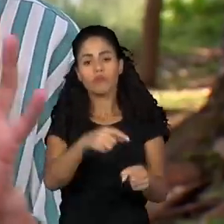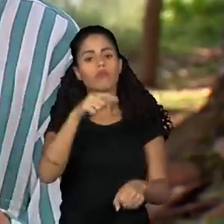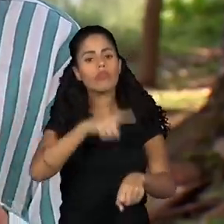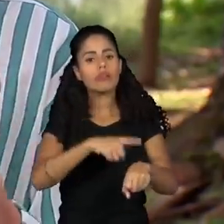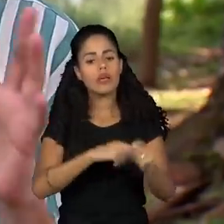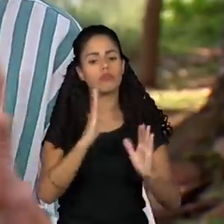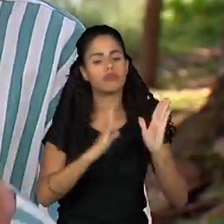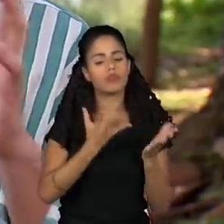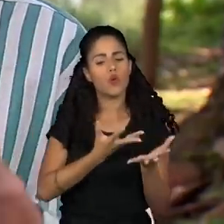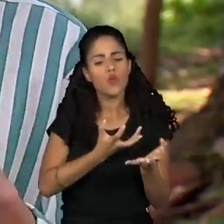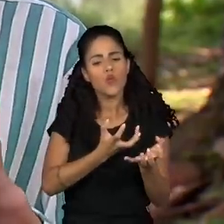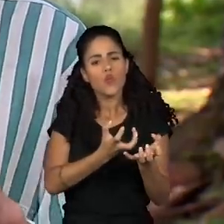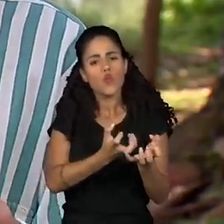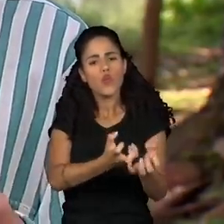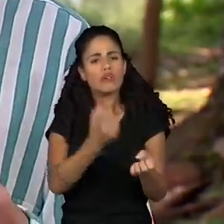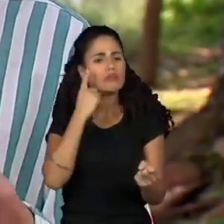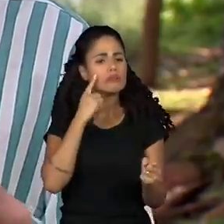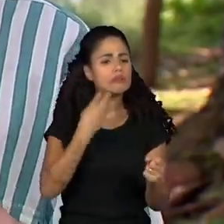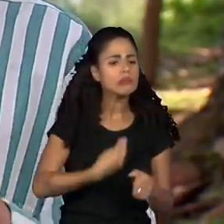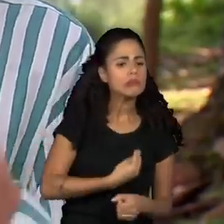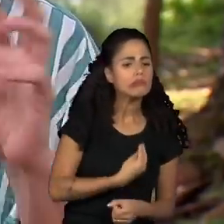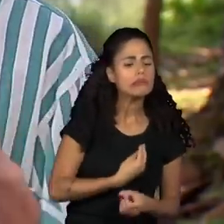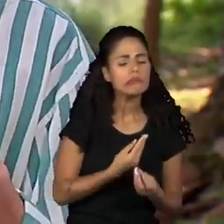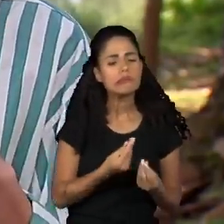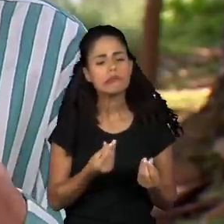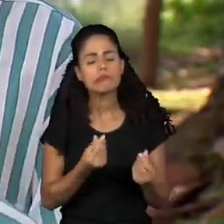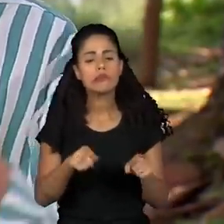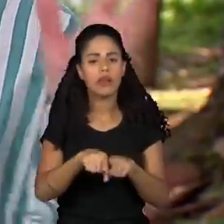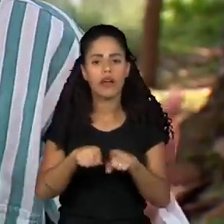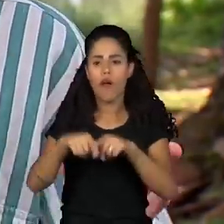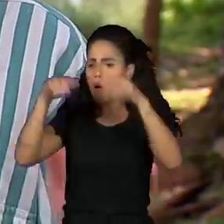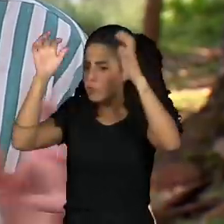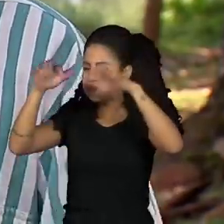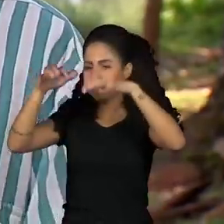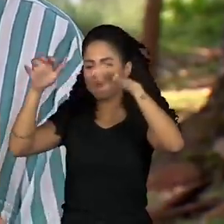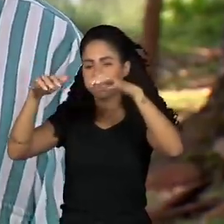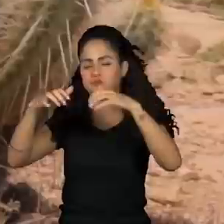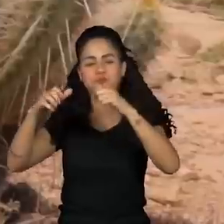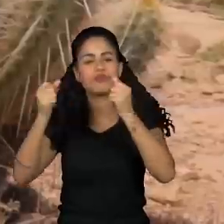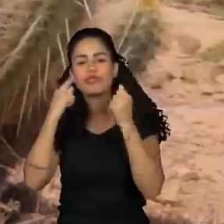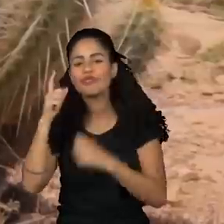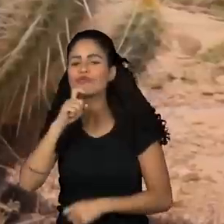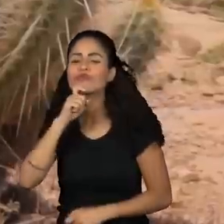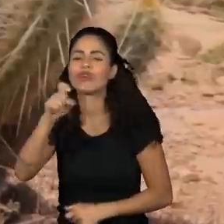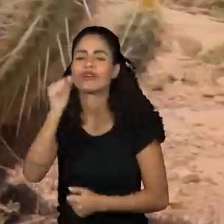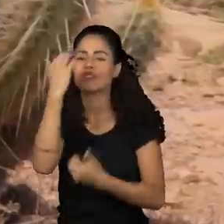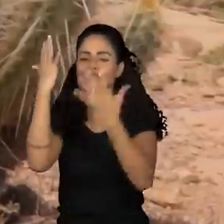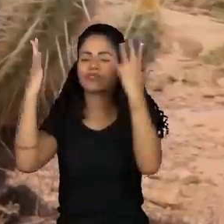sem vida ali, mas quando chovia um pouquinho, tudo ficava verde e tudo brotava.